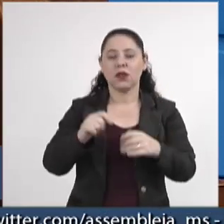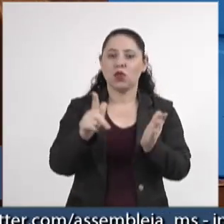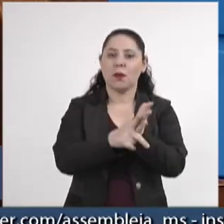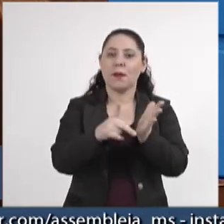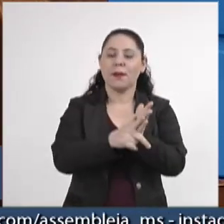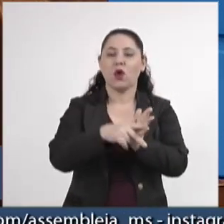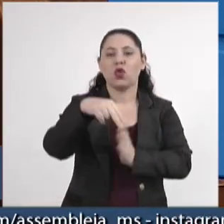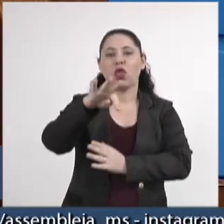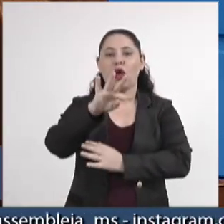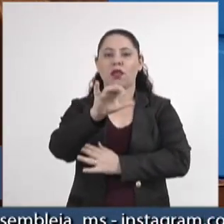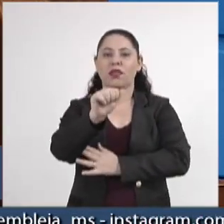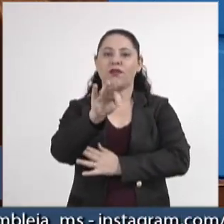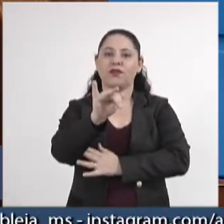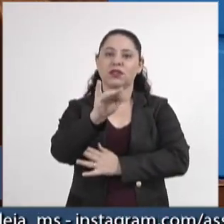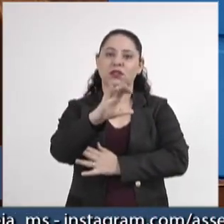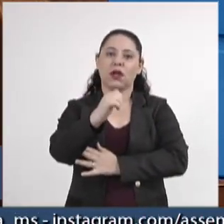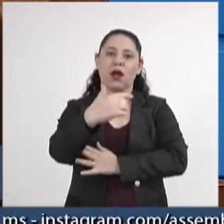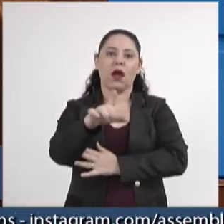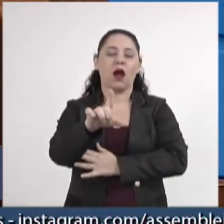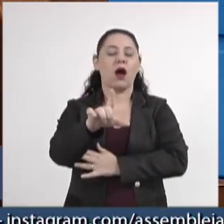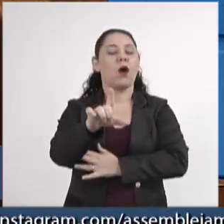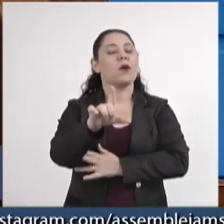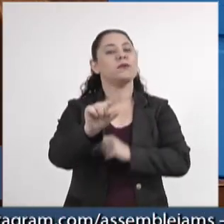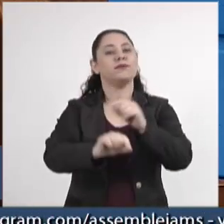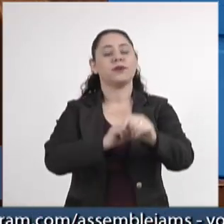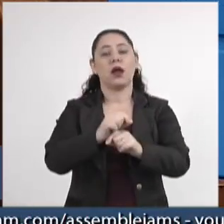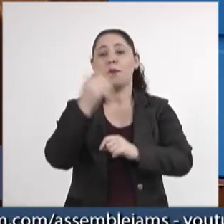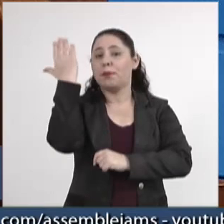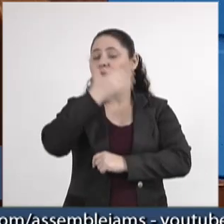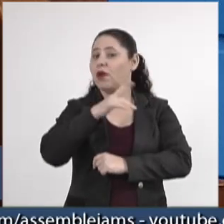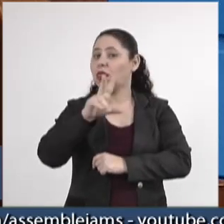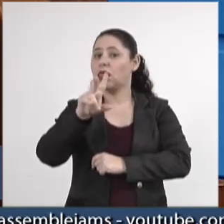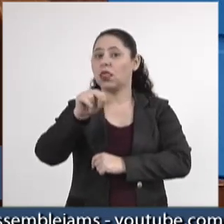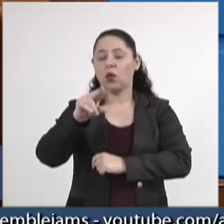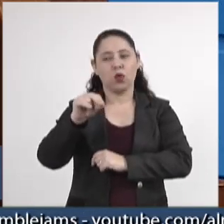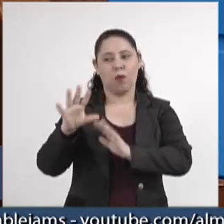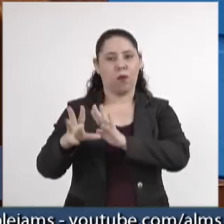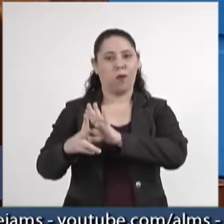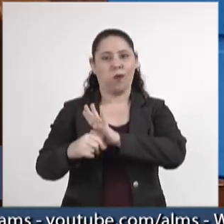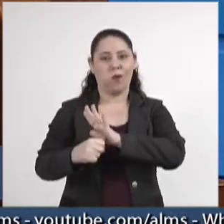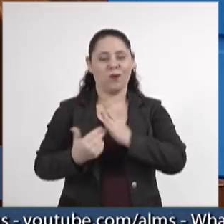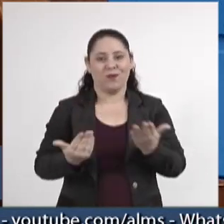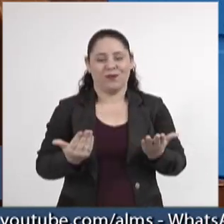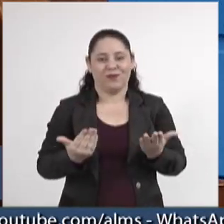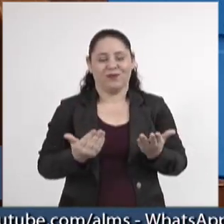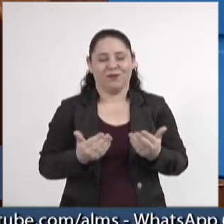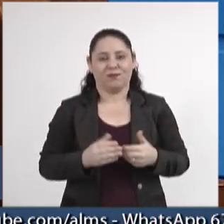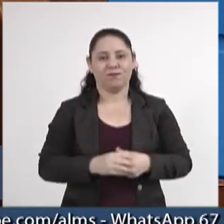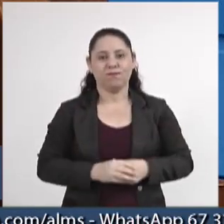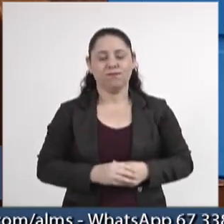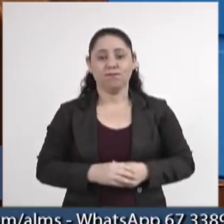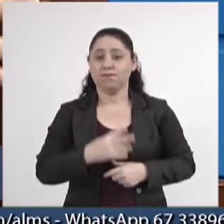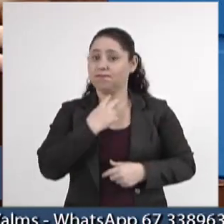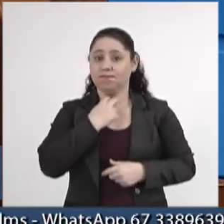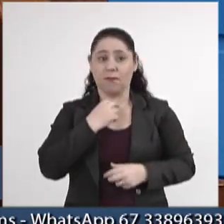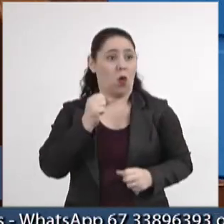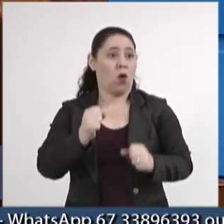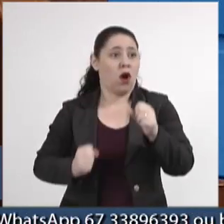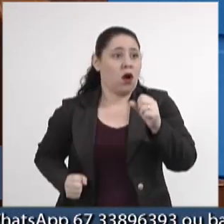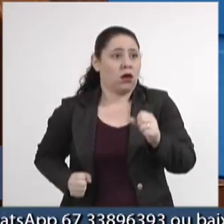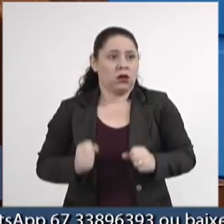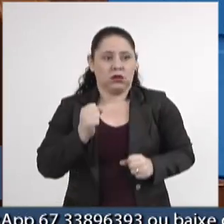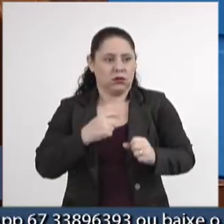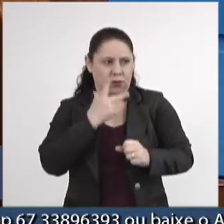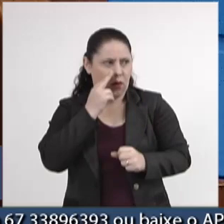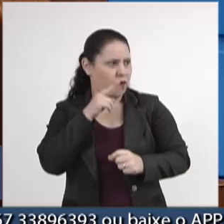nota no bolso para provar que ele não roubou aquele aparelho. Ele não pode correr na rua